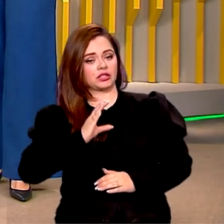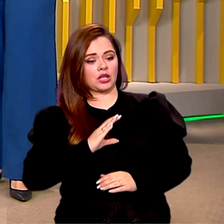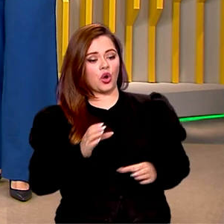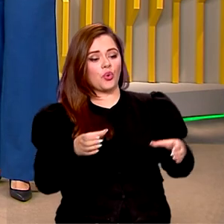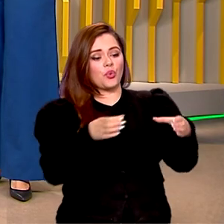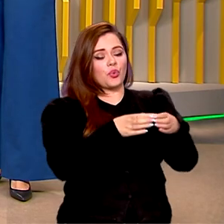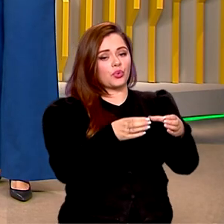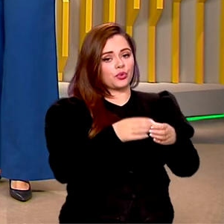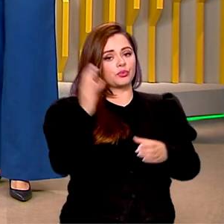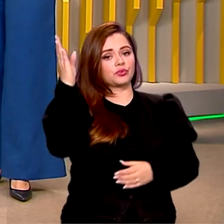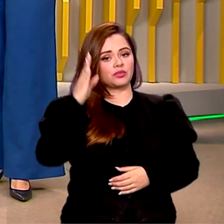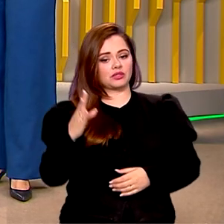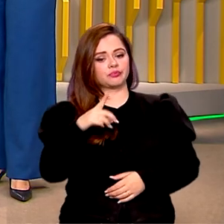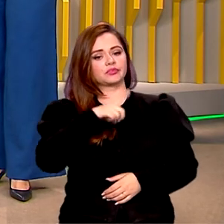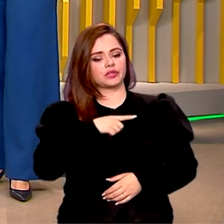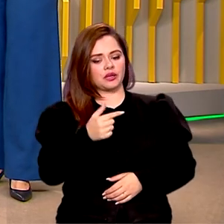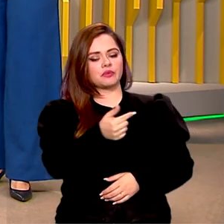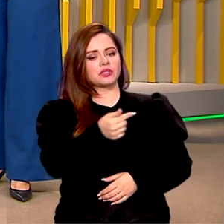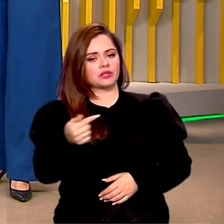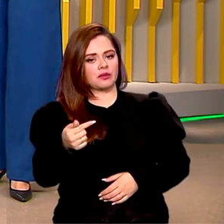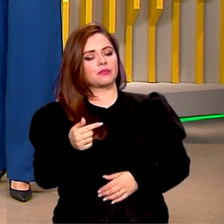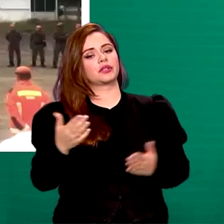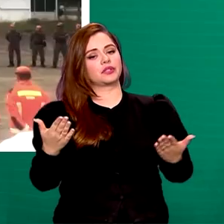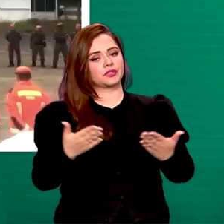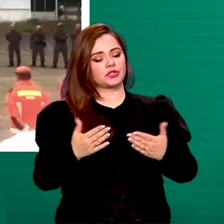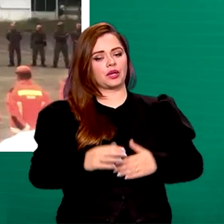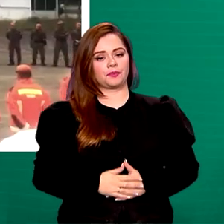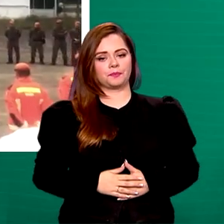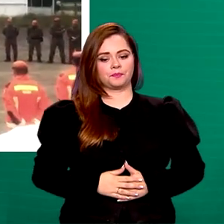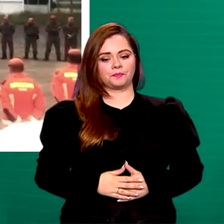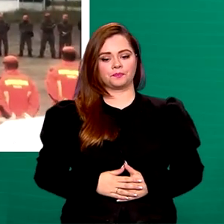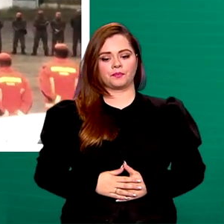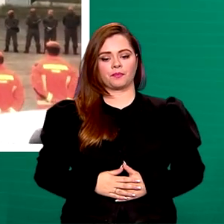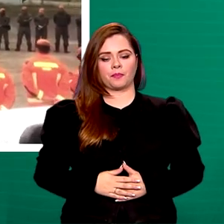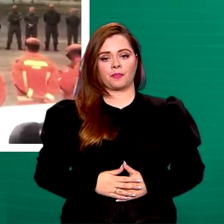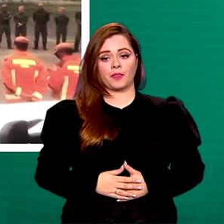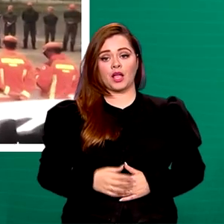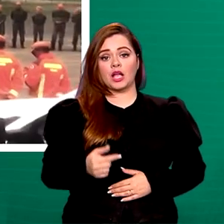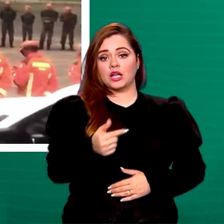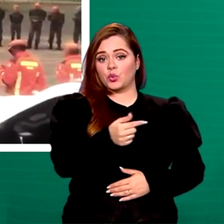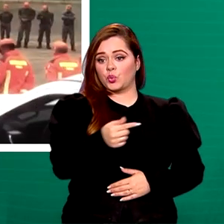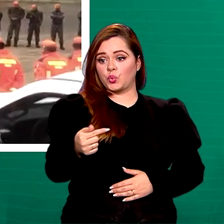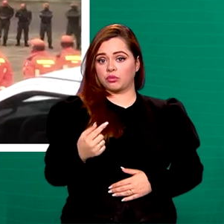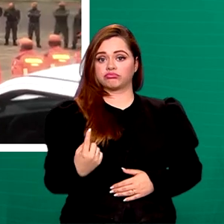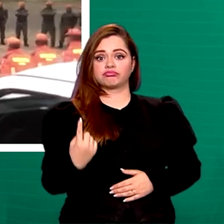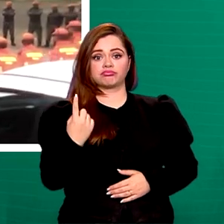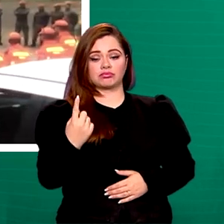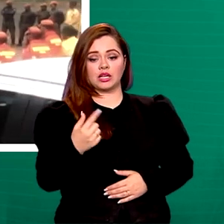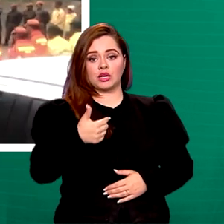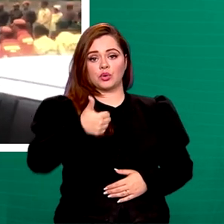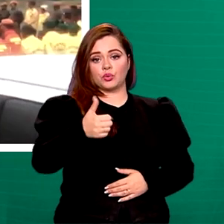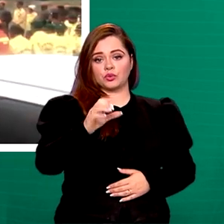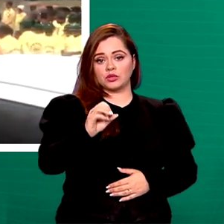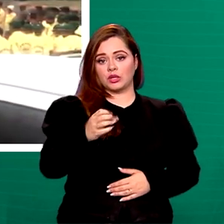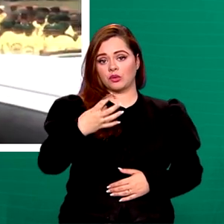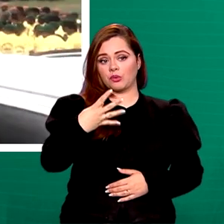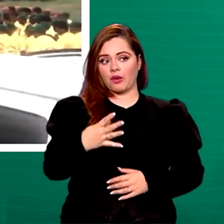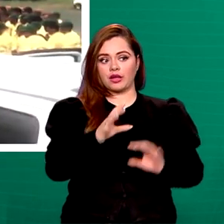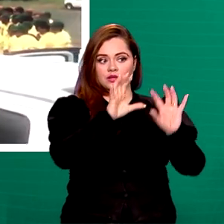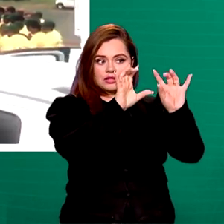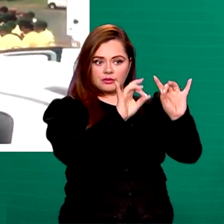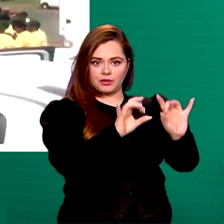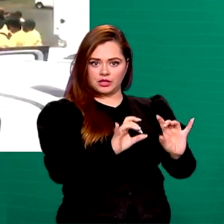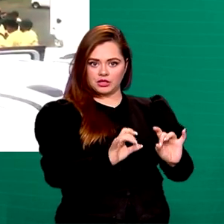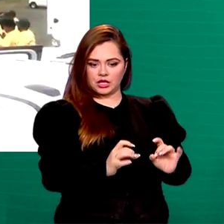completou uma semana de ações no país. Olha só. Há uma semana, 104 especialistas em